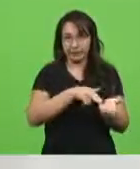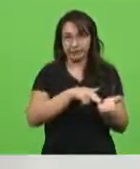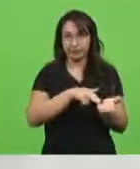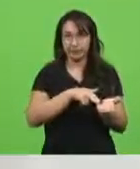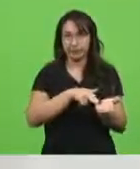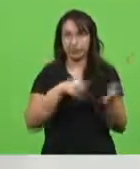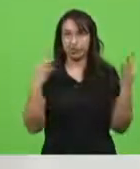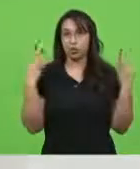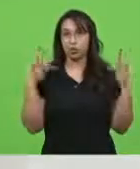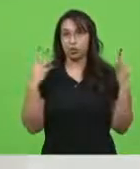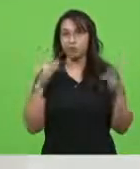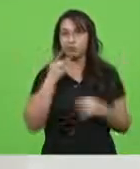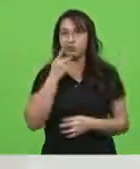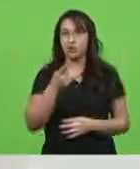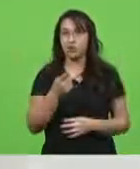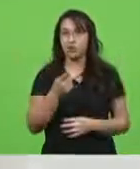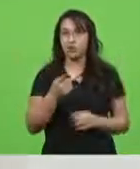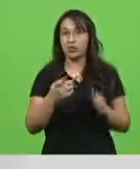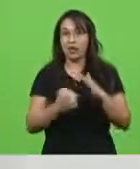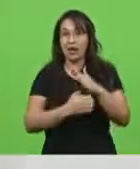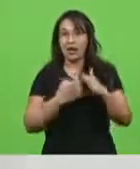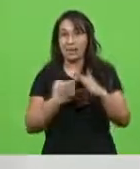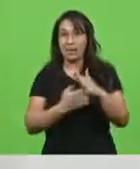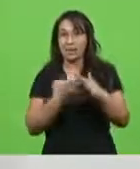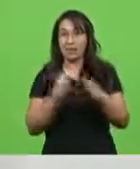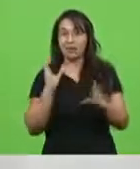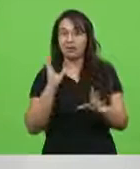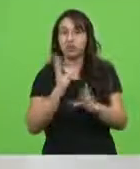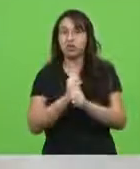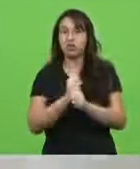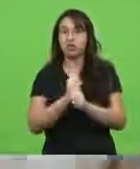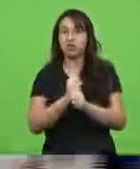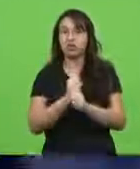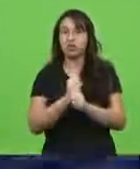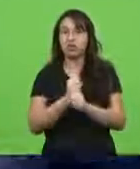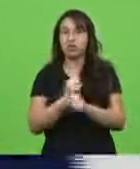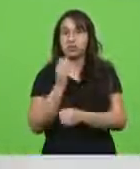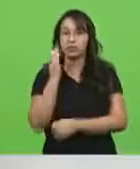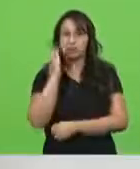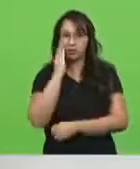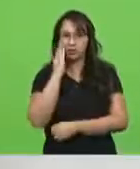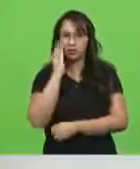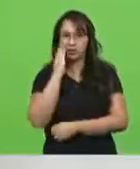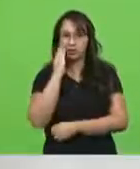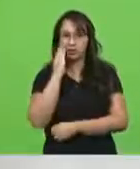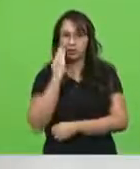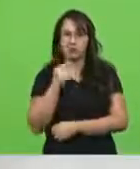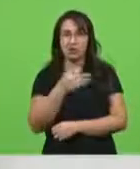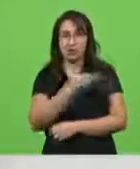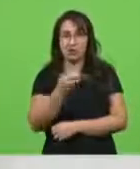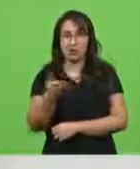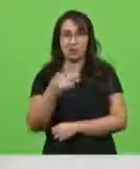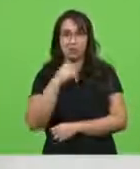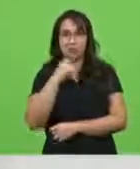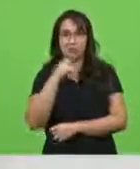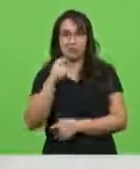Sabe quantas empresas são, pessoal do turismo, que não estão conseguindo trabalhar?